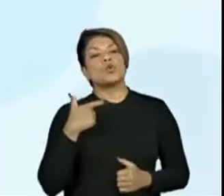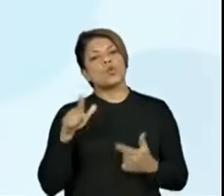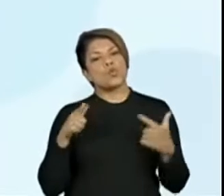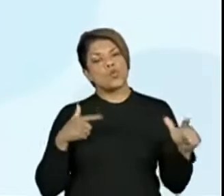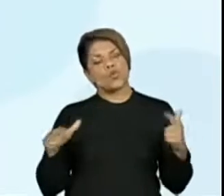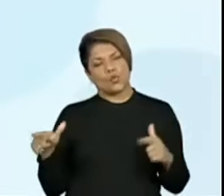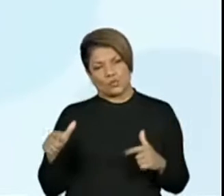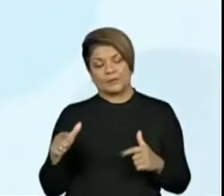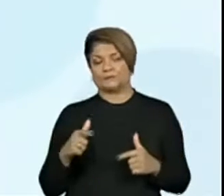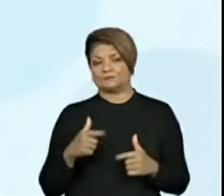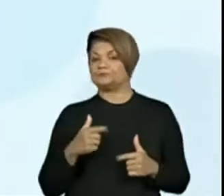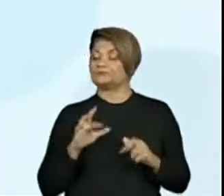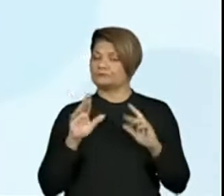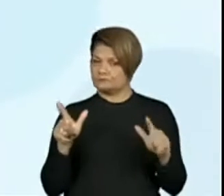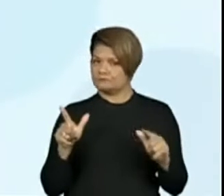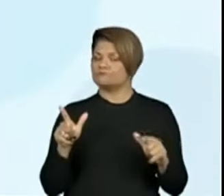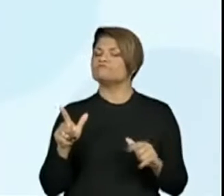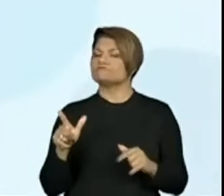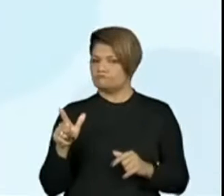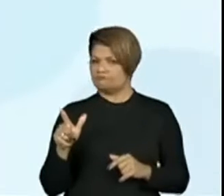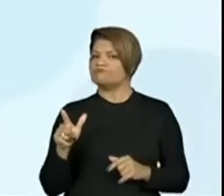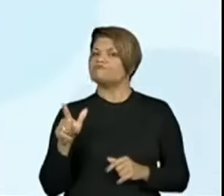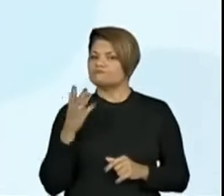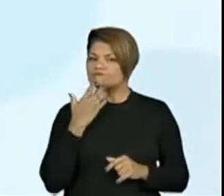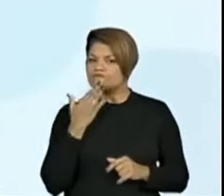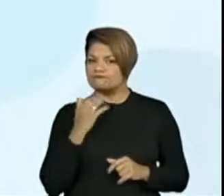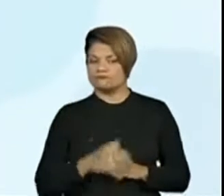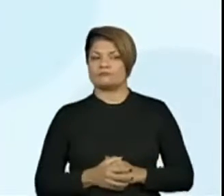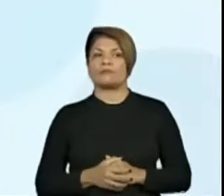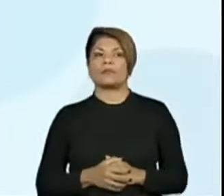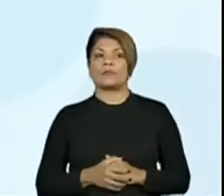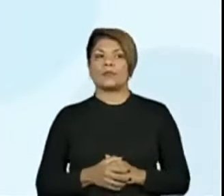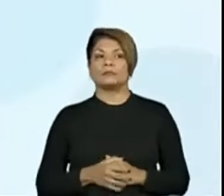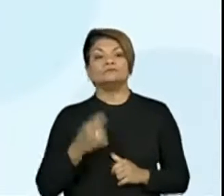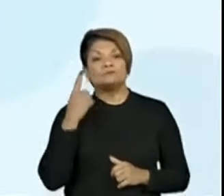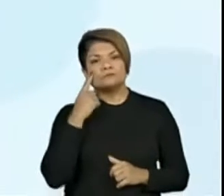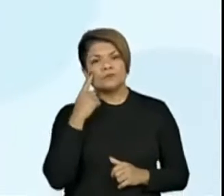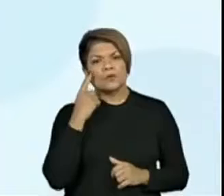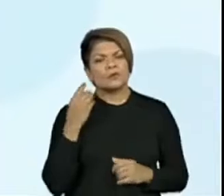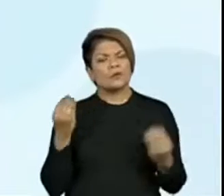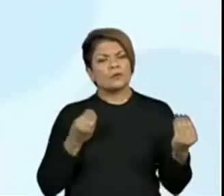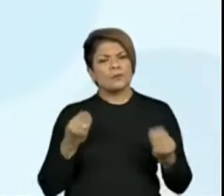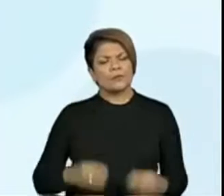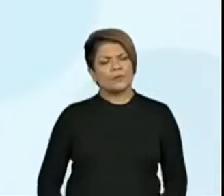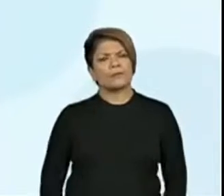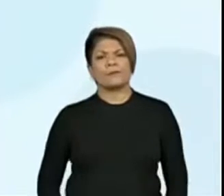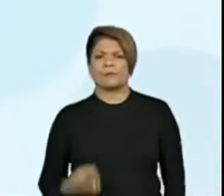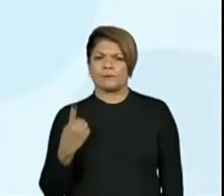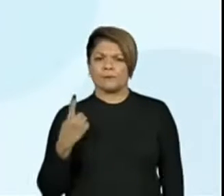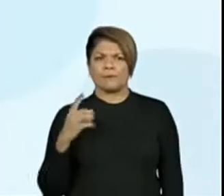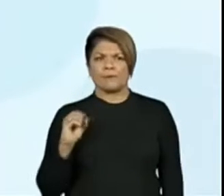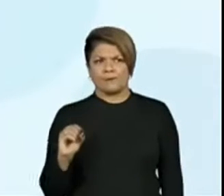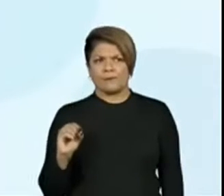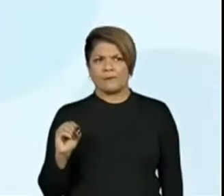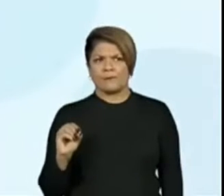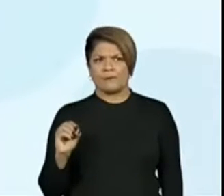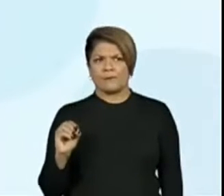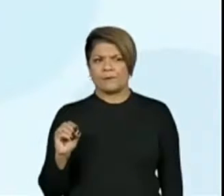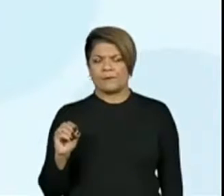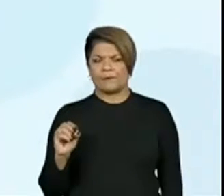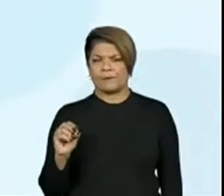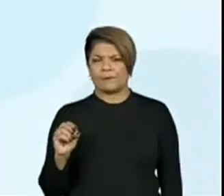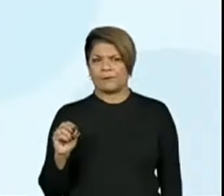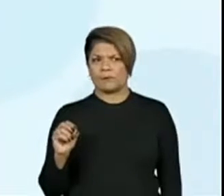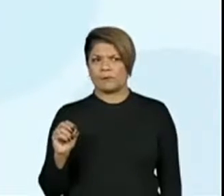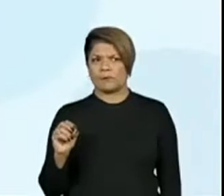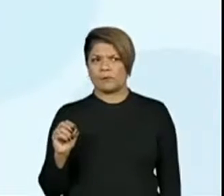fichas, numa cor diferente. E olha como essas fichas estão numeradas. Olha lá. 10. Aqui